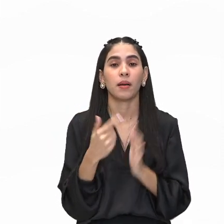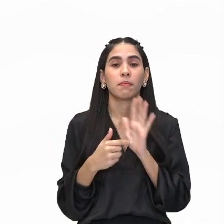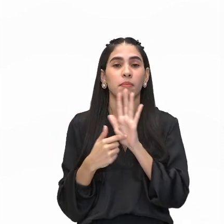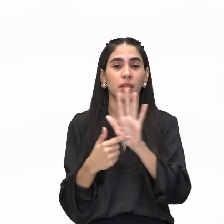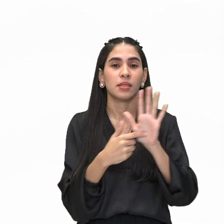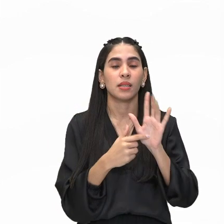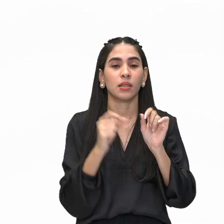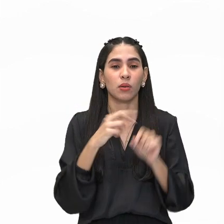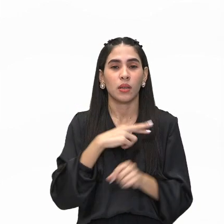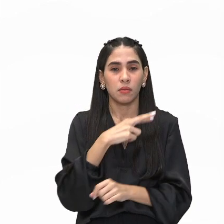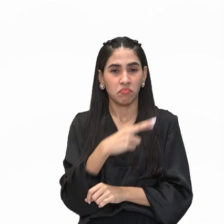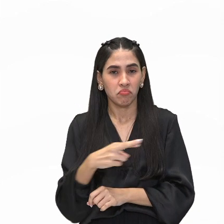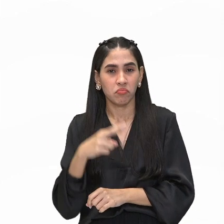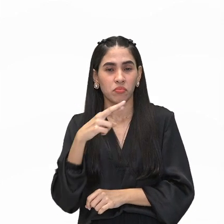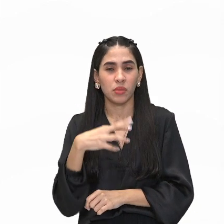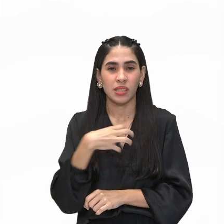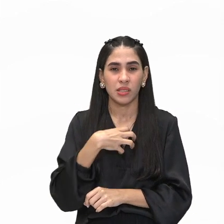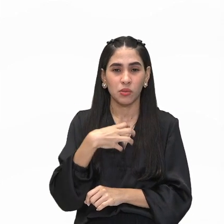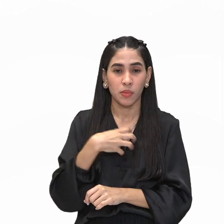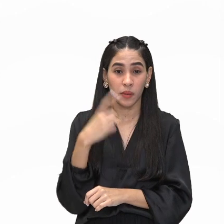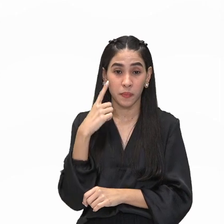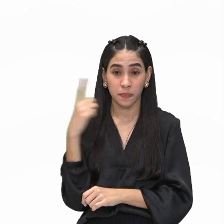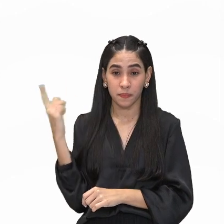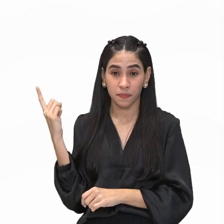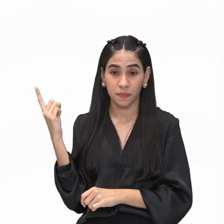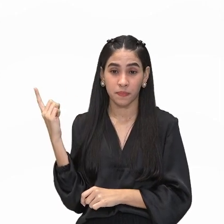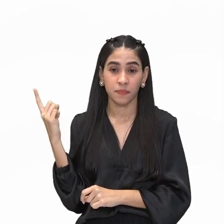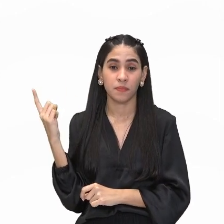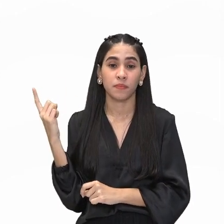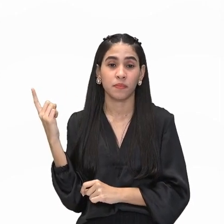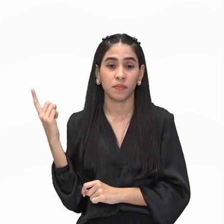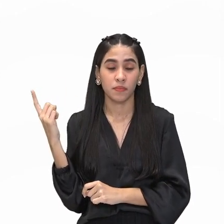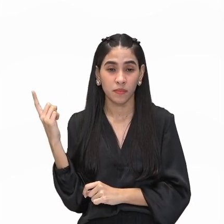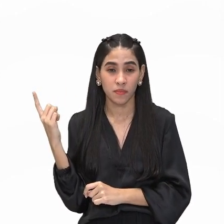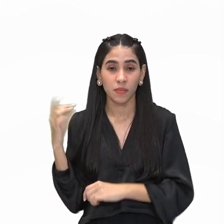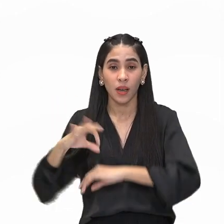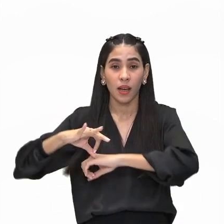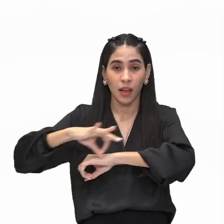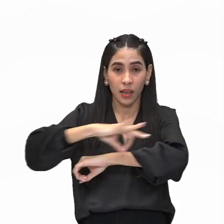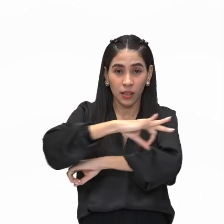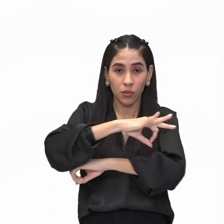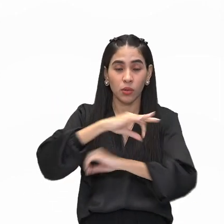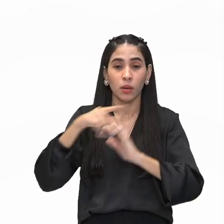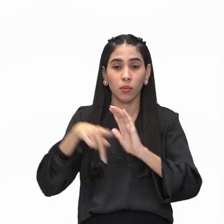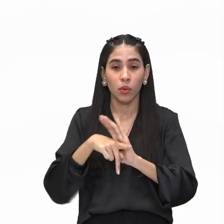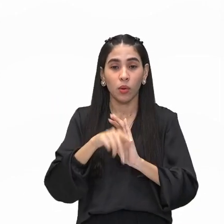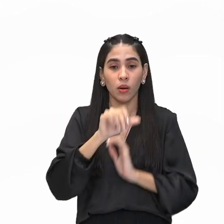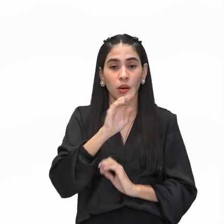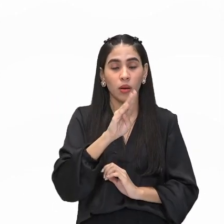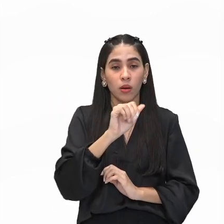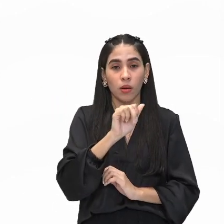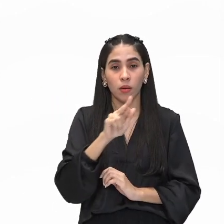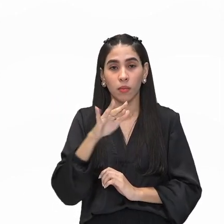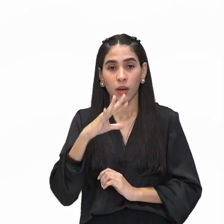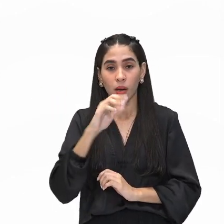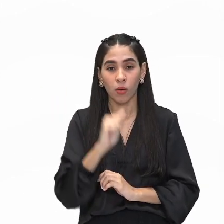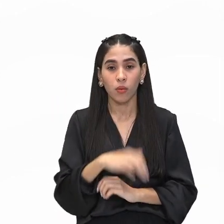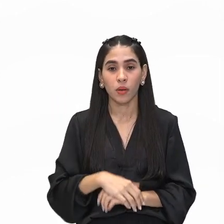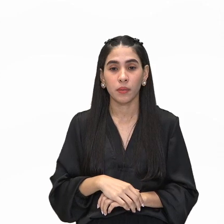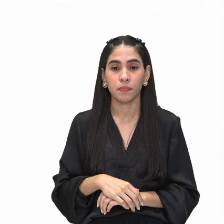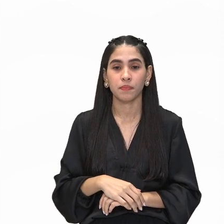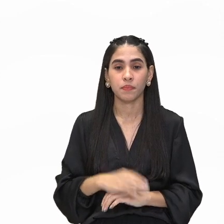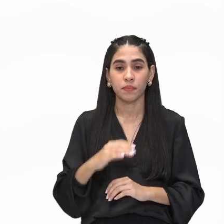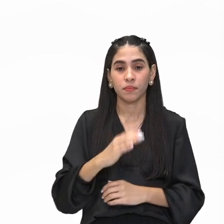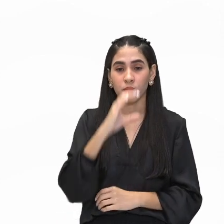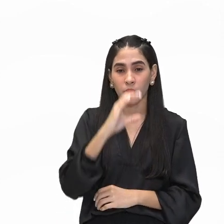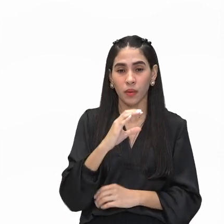religioso. E a gente vai mostrar aí uma arquitetura barroca da Igreja da Ordem de Terceira